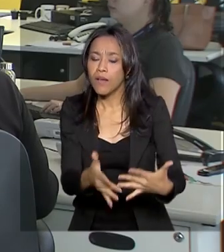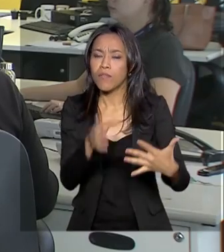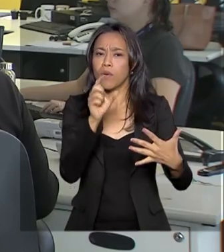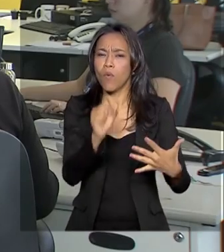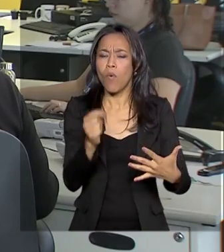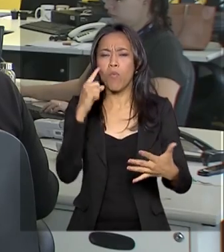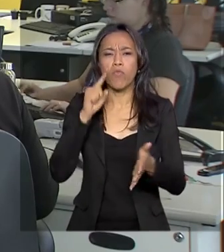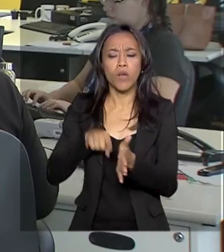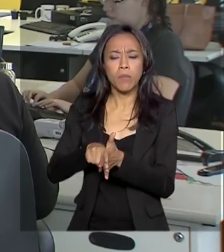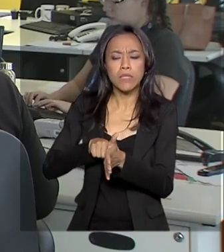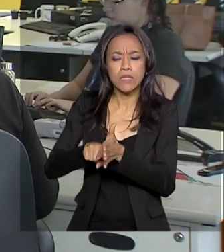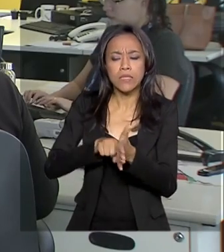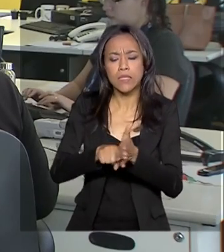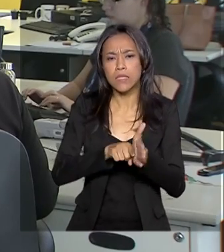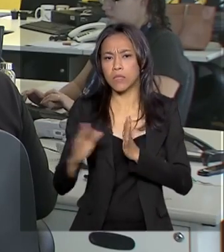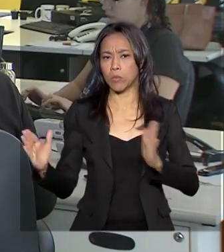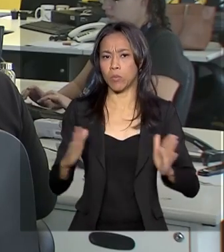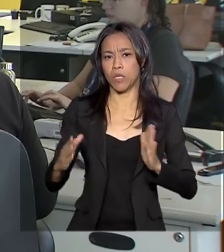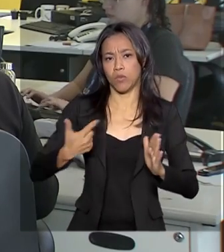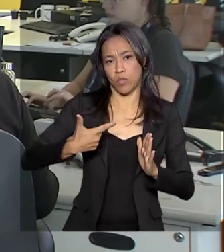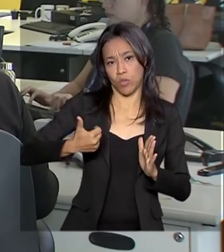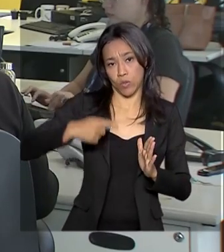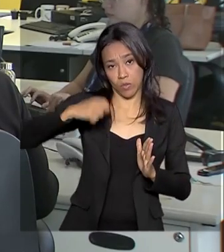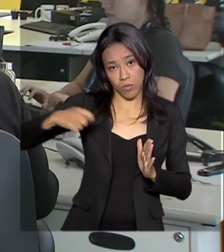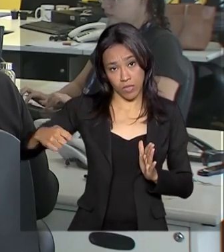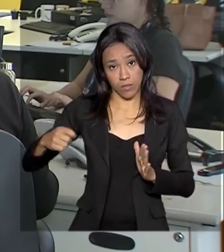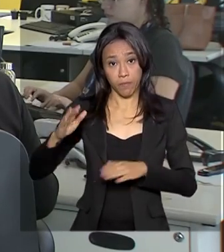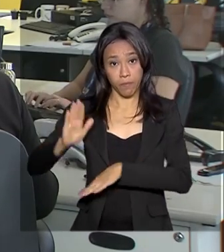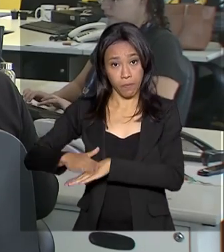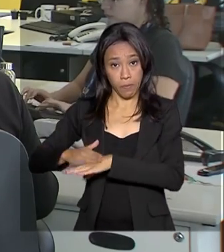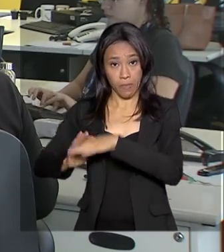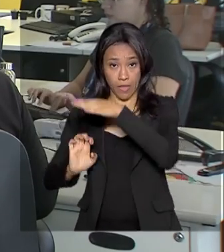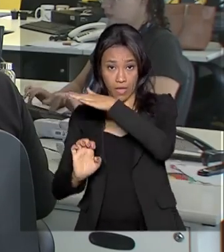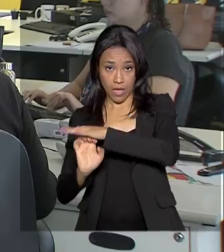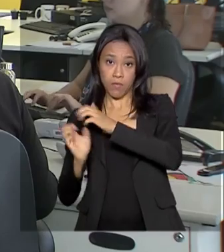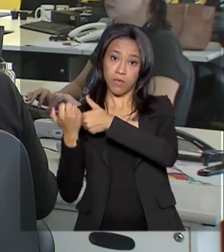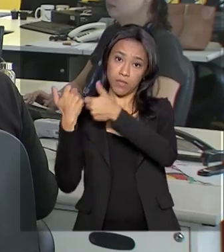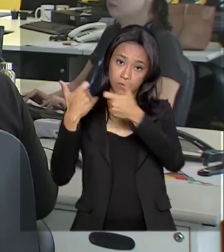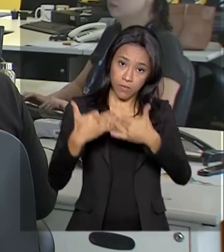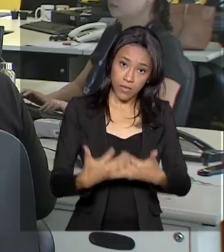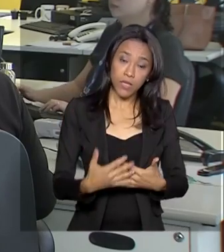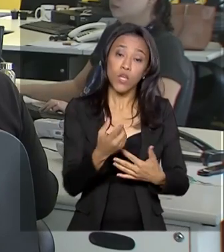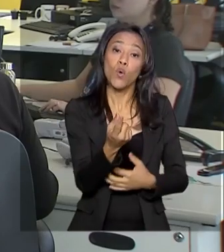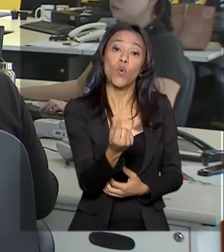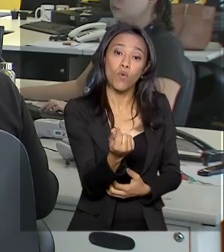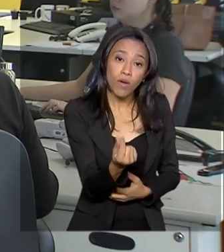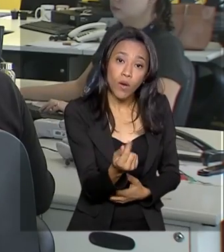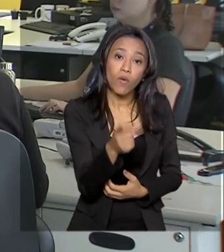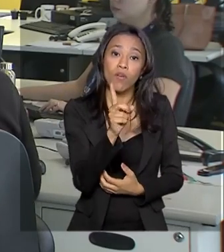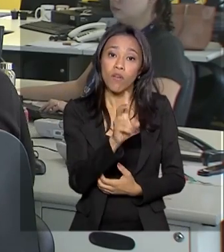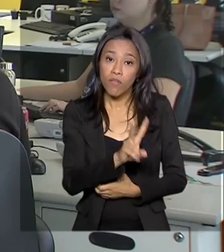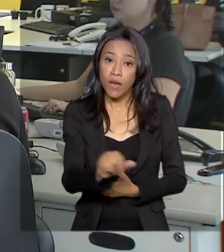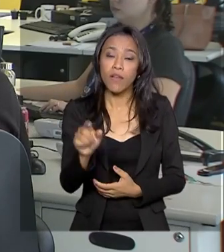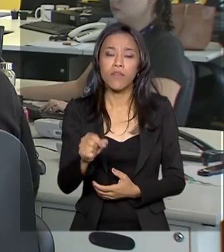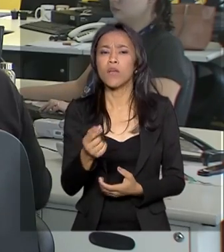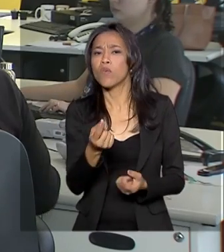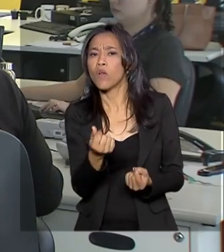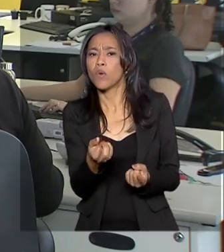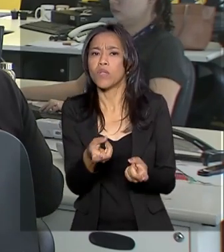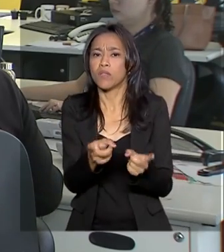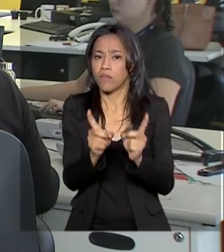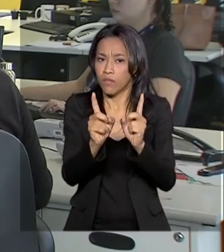últimos 12 meses. Segundo a Petrobras, os preços passarão a adotar como referência o valor de paridade de importação,